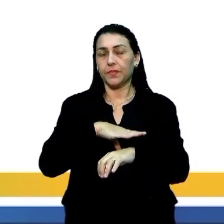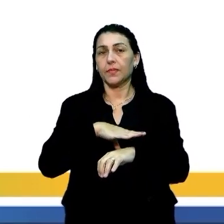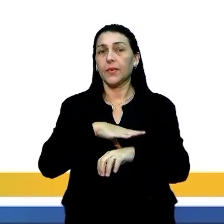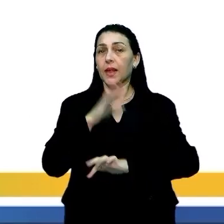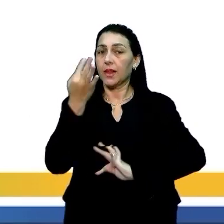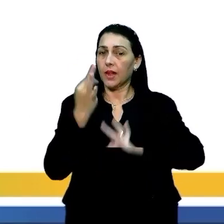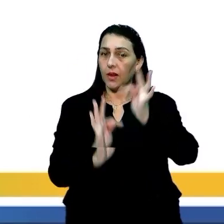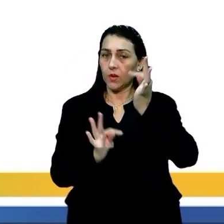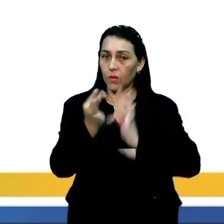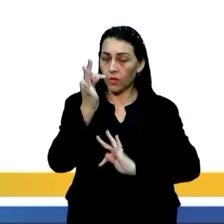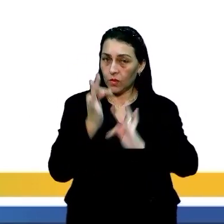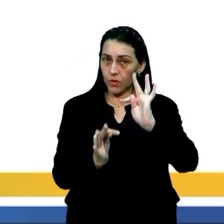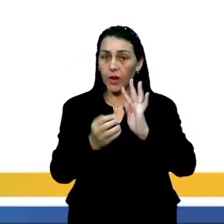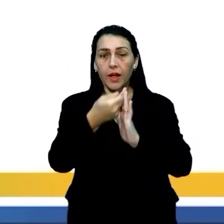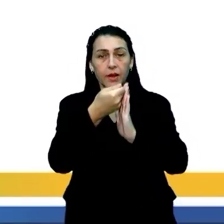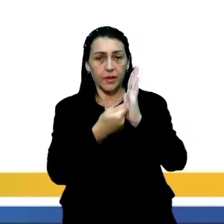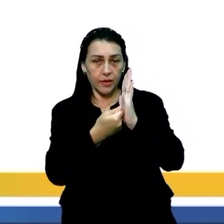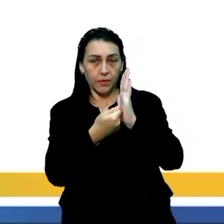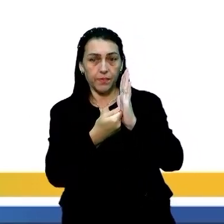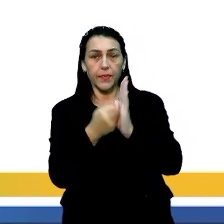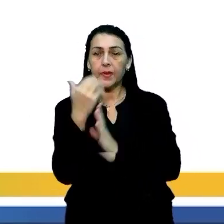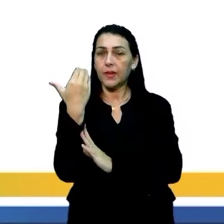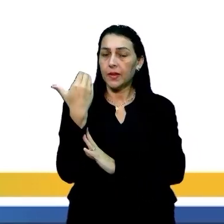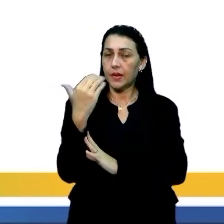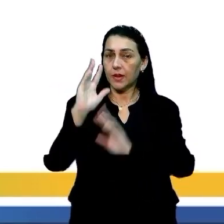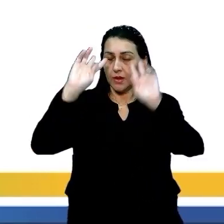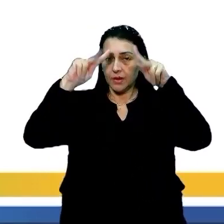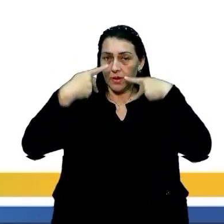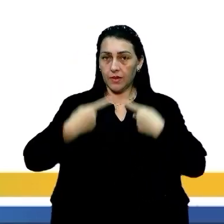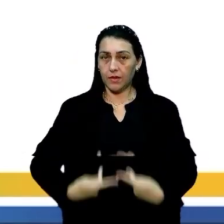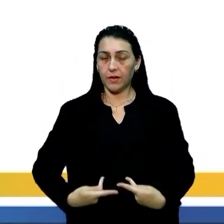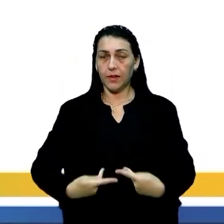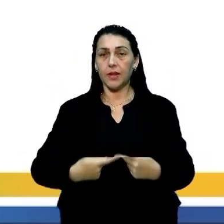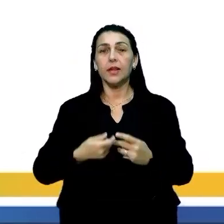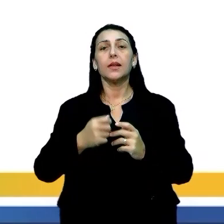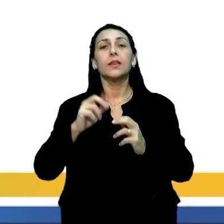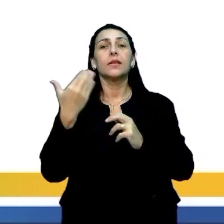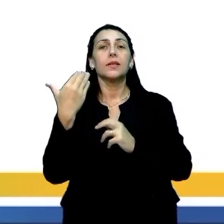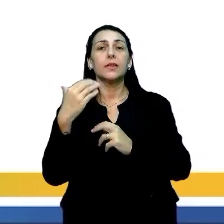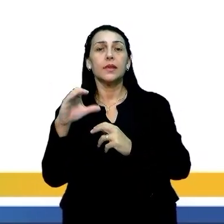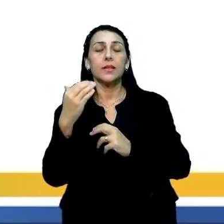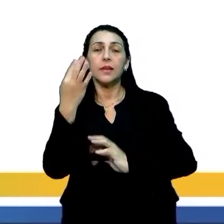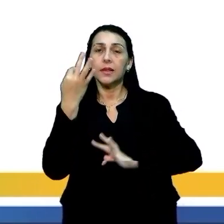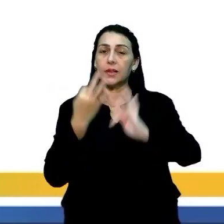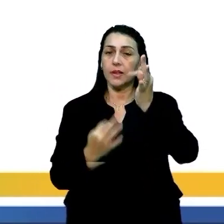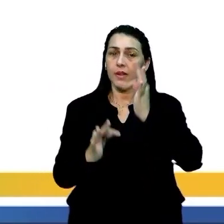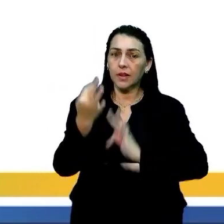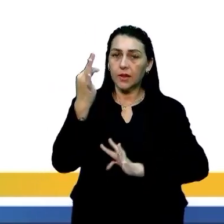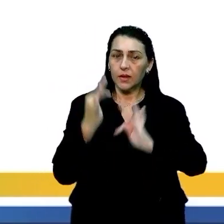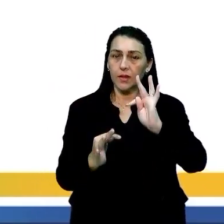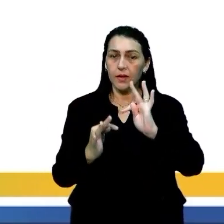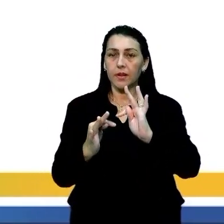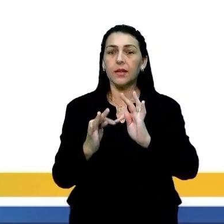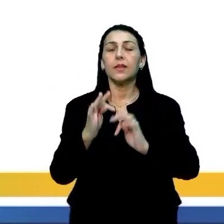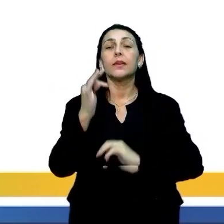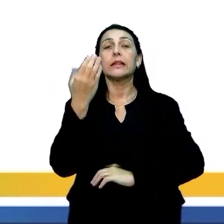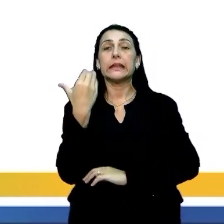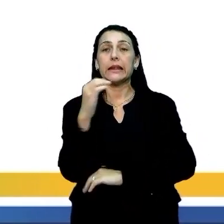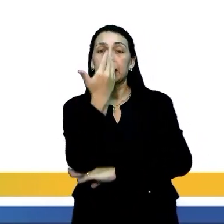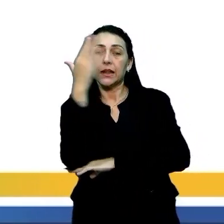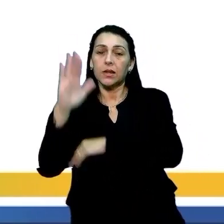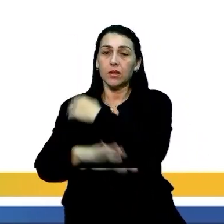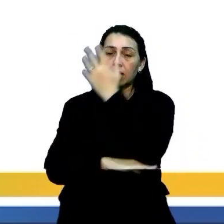tecnologias e redação, ciências humanas, suas tecnologias, ciências da